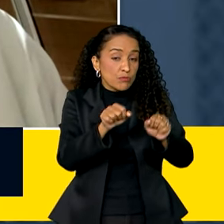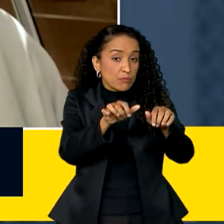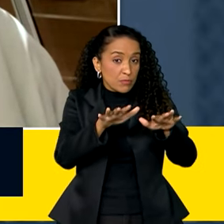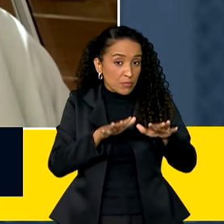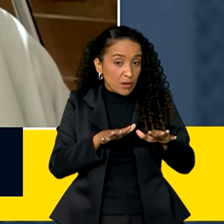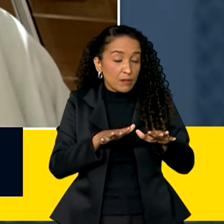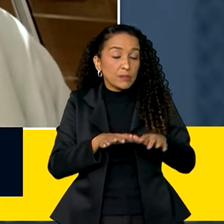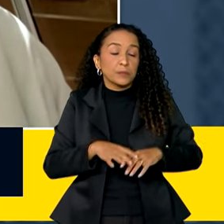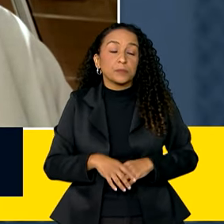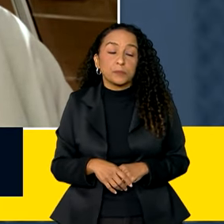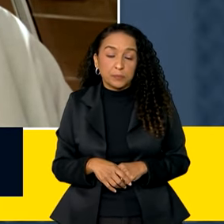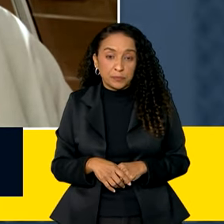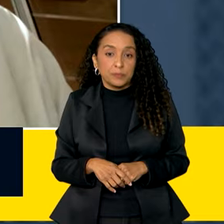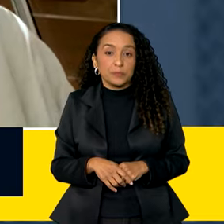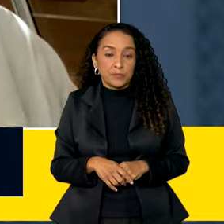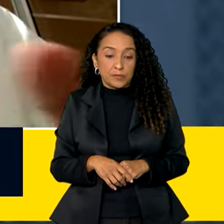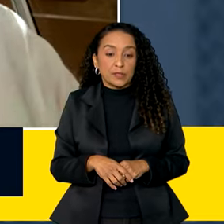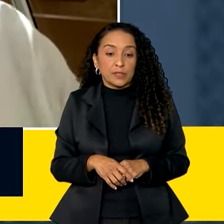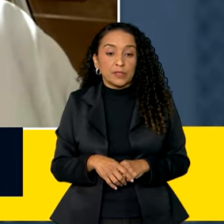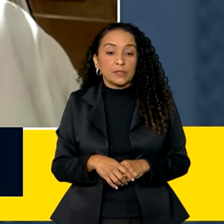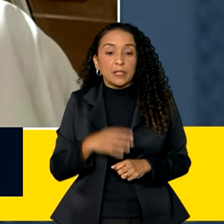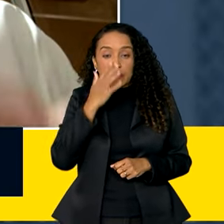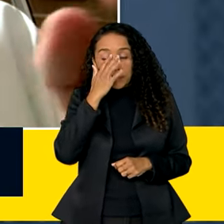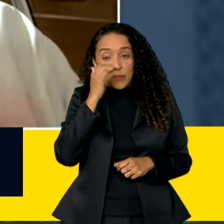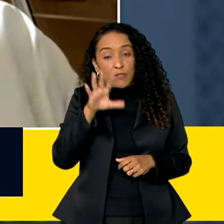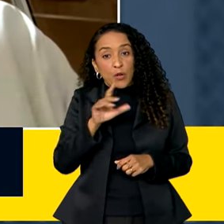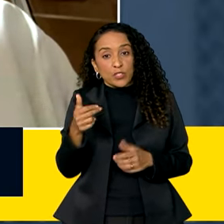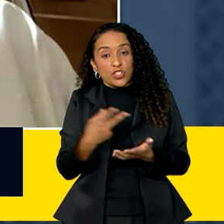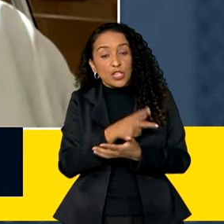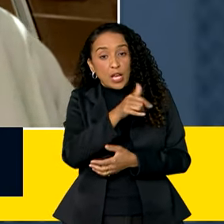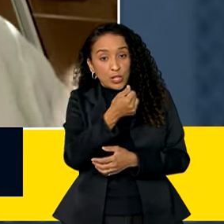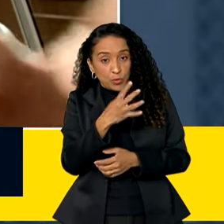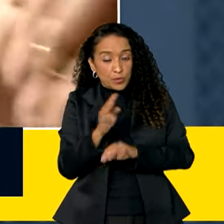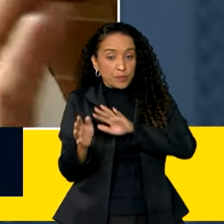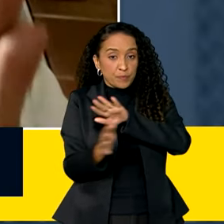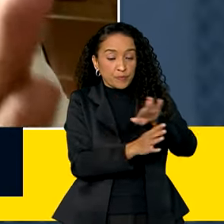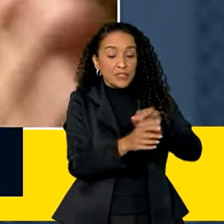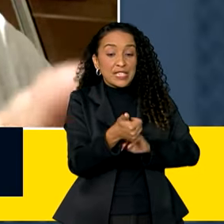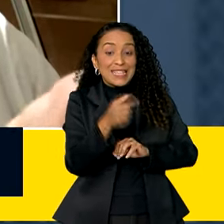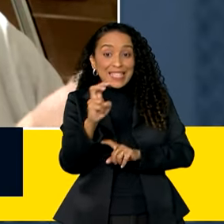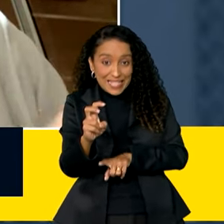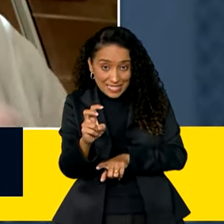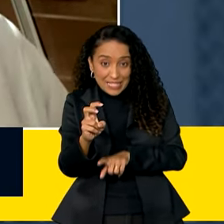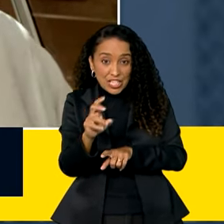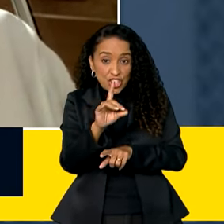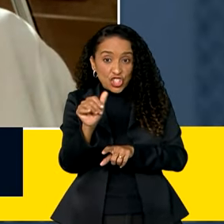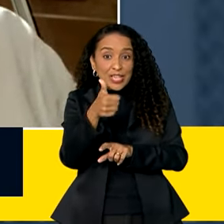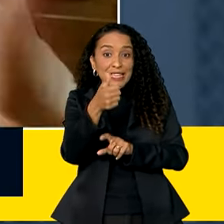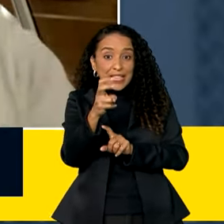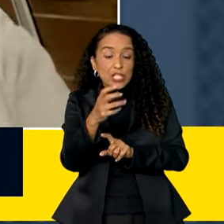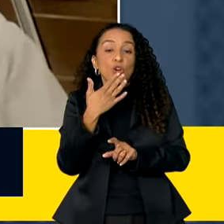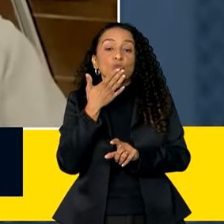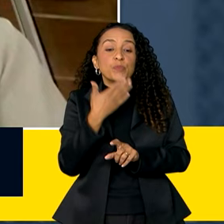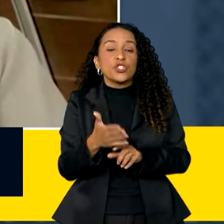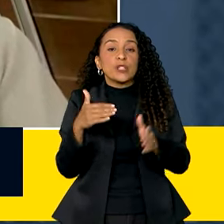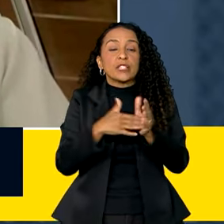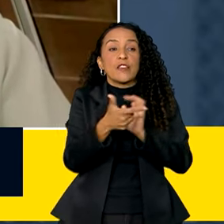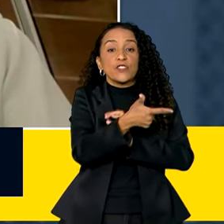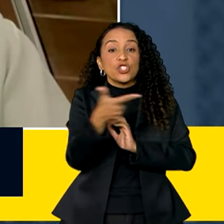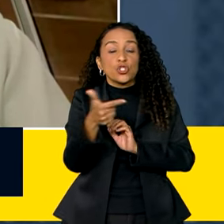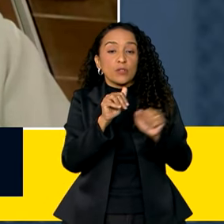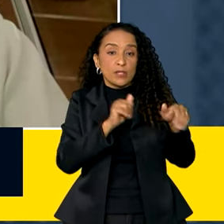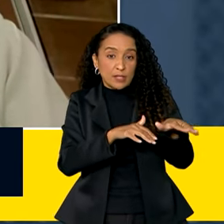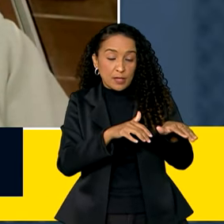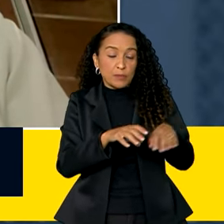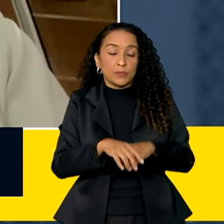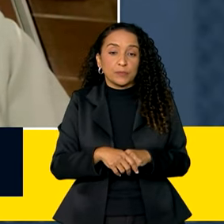autogestionada dos movimentos, que vai acontecer lá no dia 14. No dia 15, esse pedido vai até dia 22 de